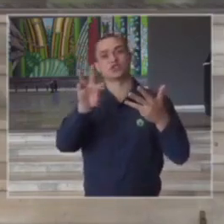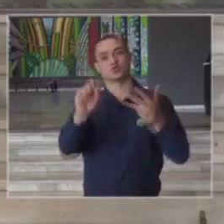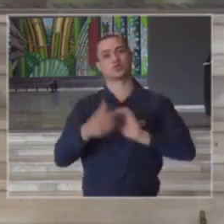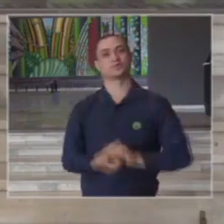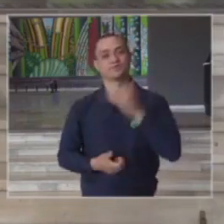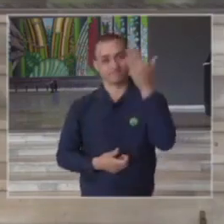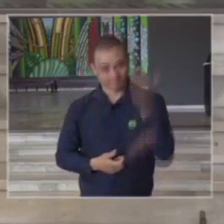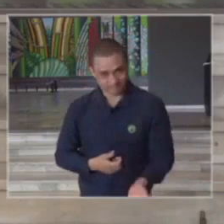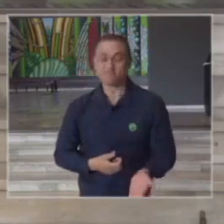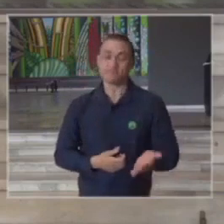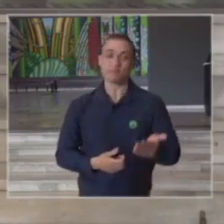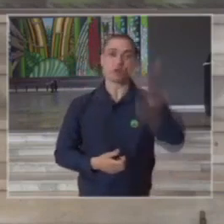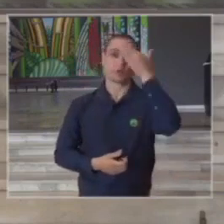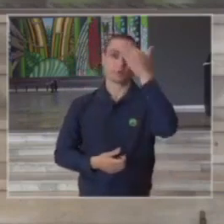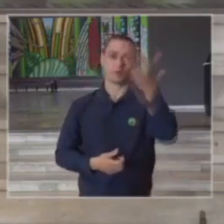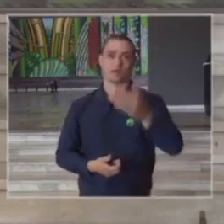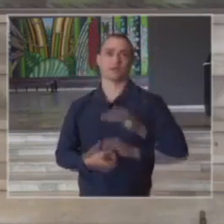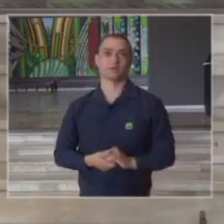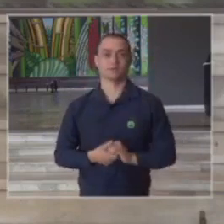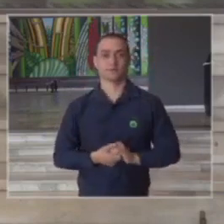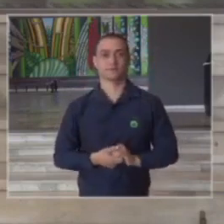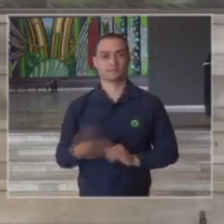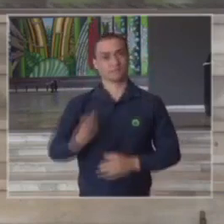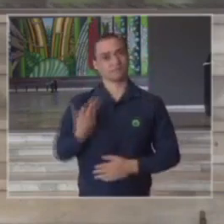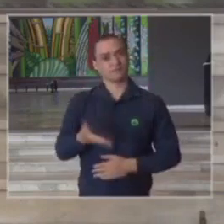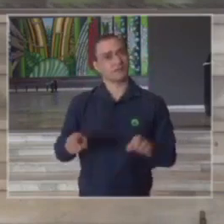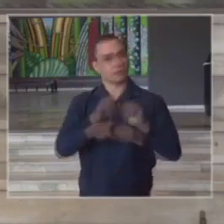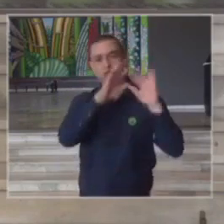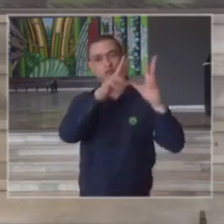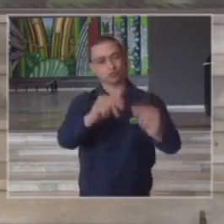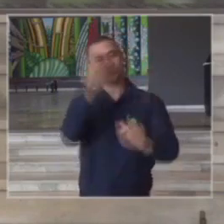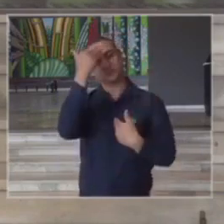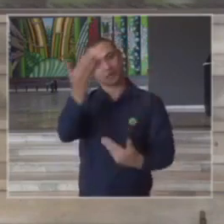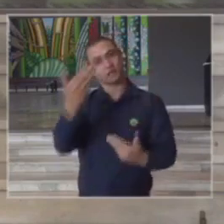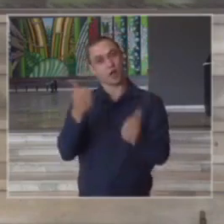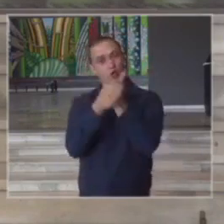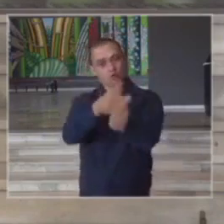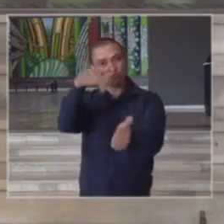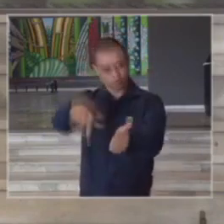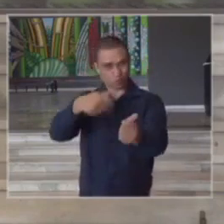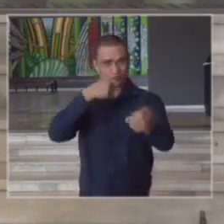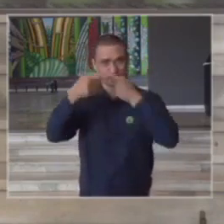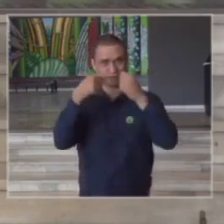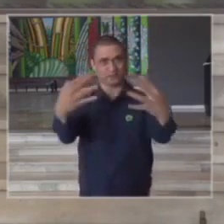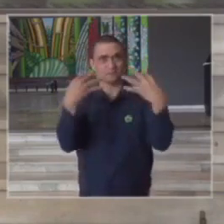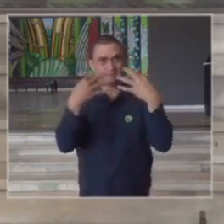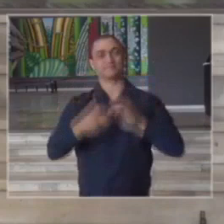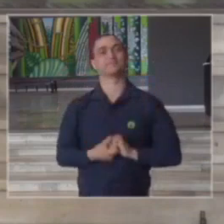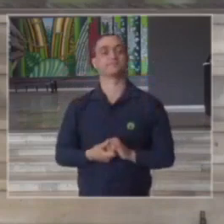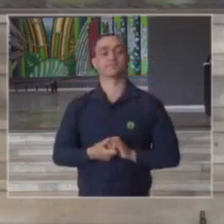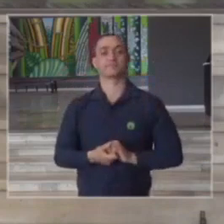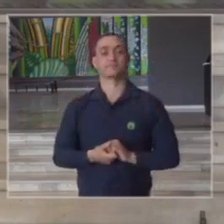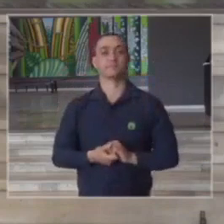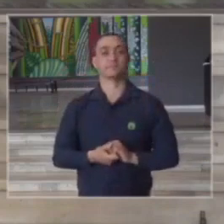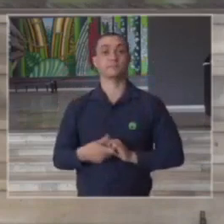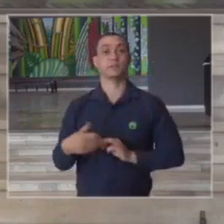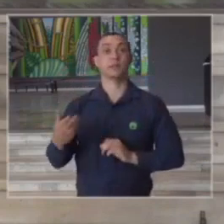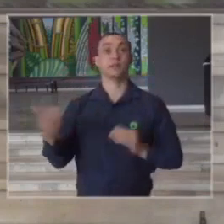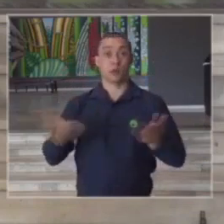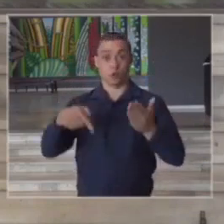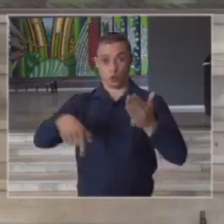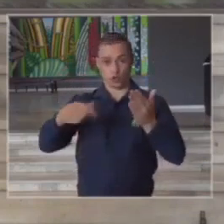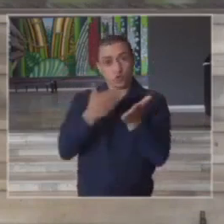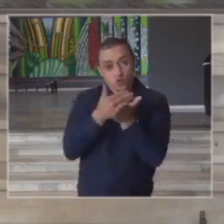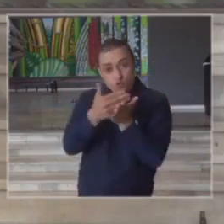todos nosso muito obrigado por estarem acompanhando esta coletiva eu quero nas